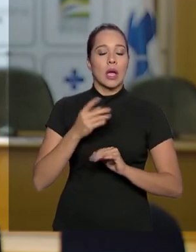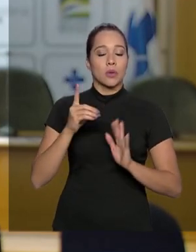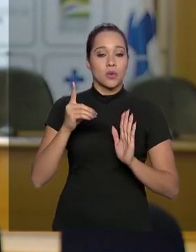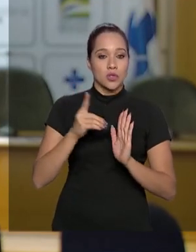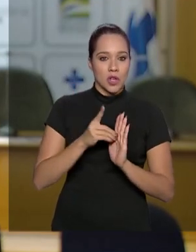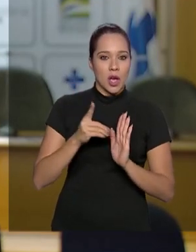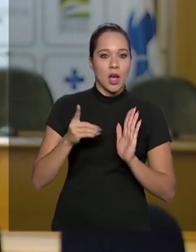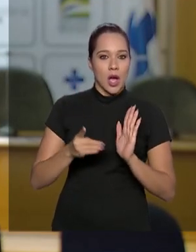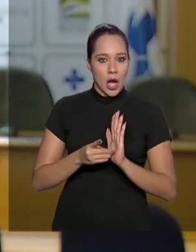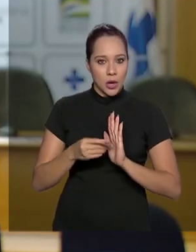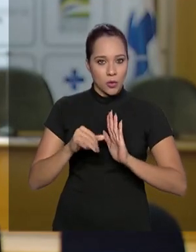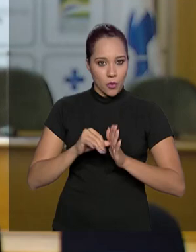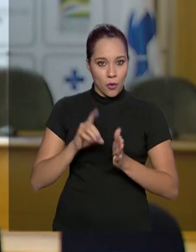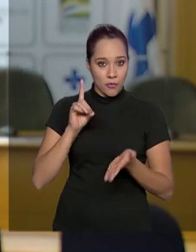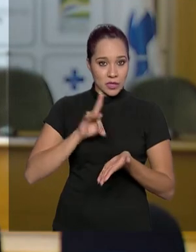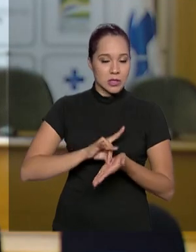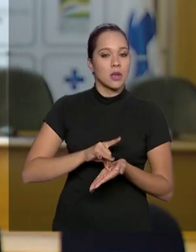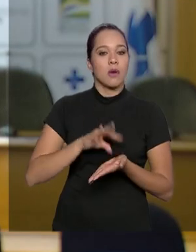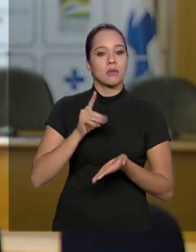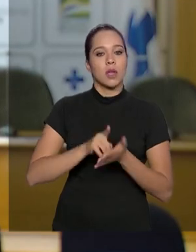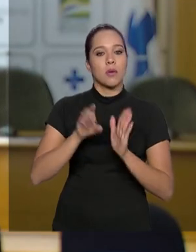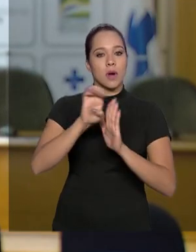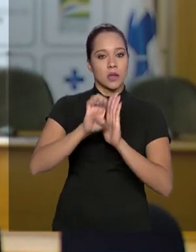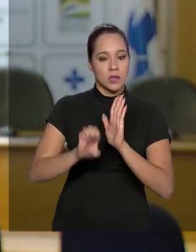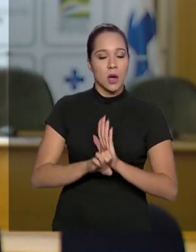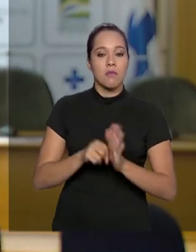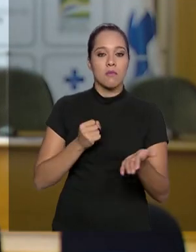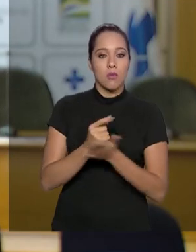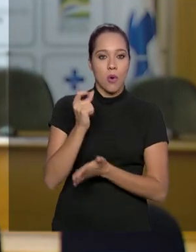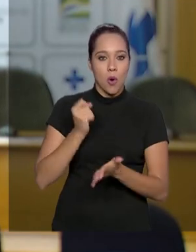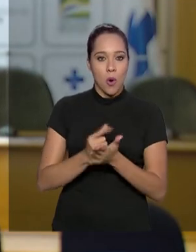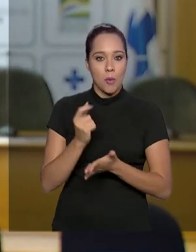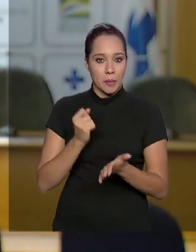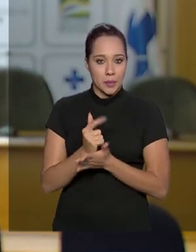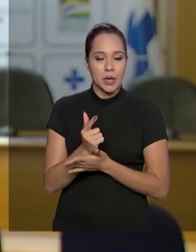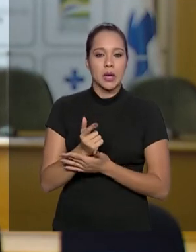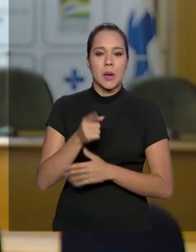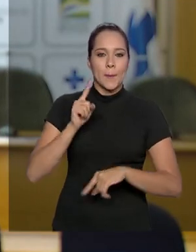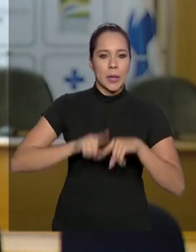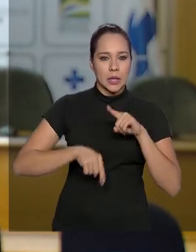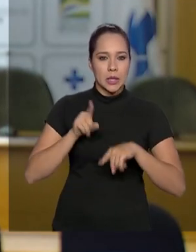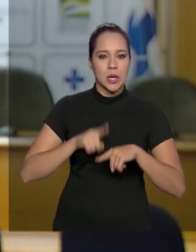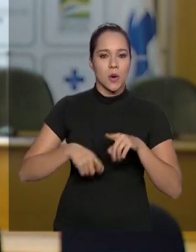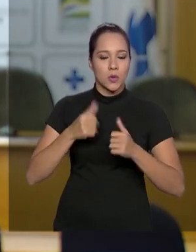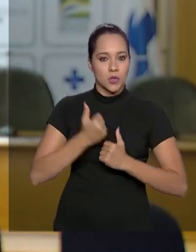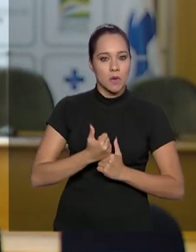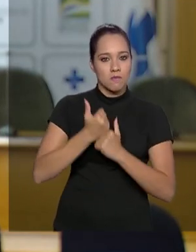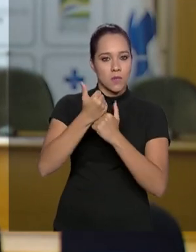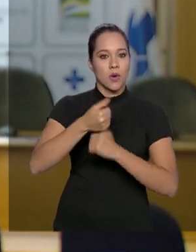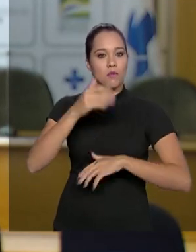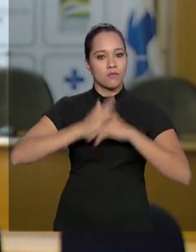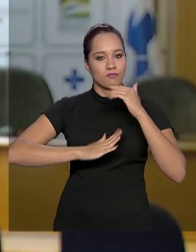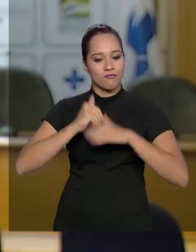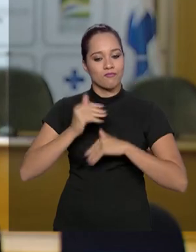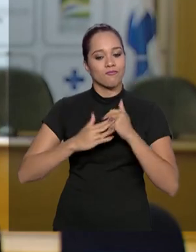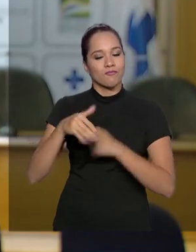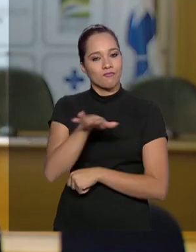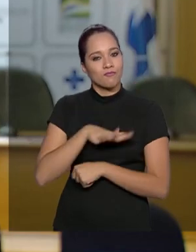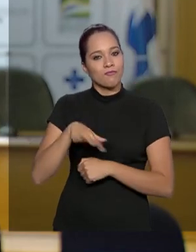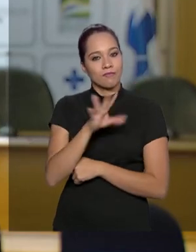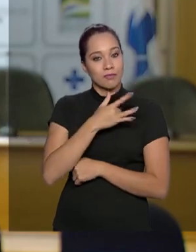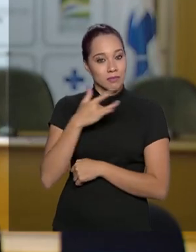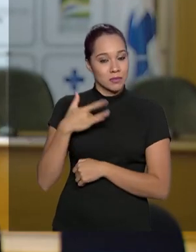Diário Oficial da União um edital para compra de insumos e material de apoio aos profissionais de saúde.